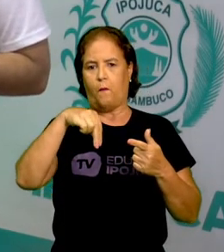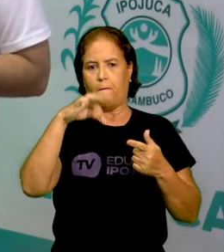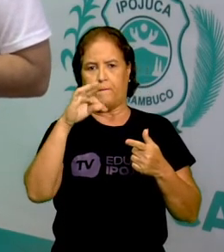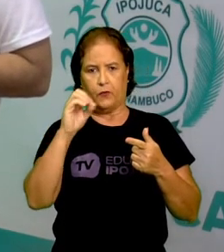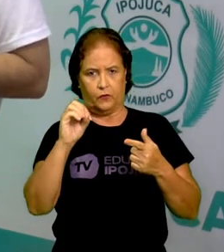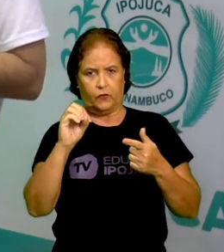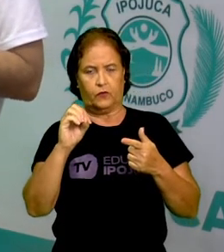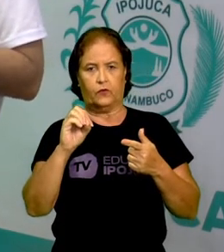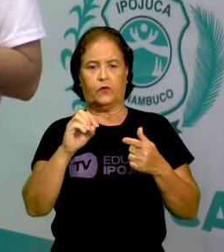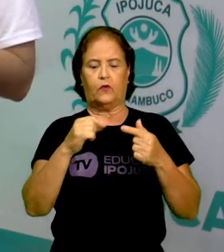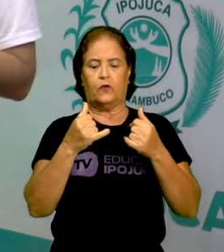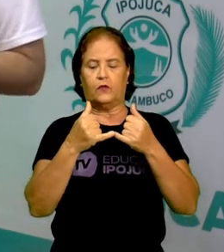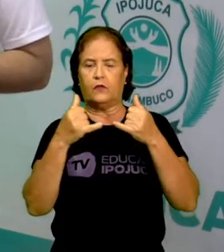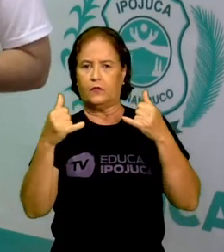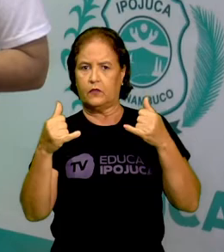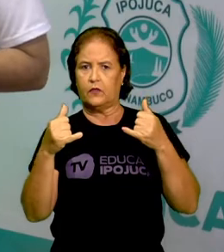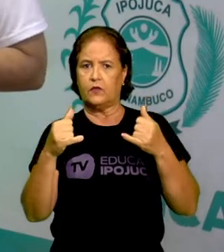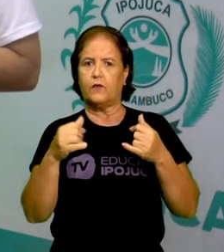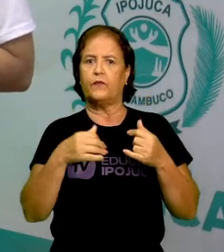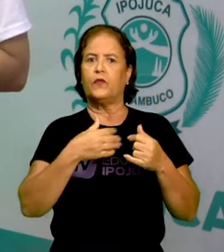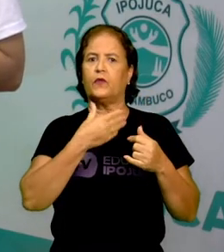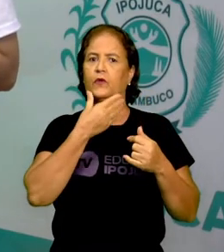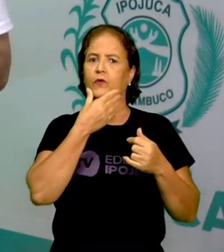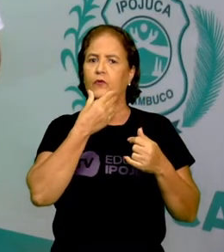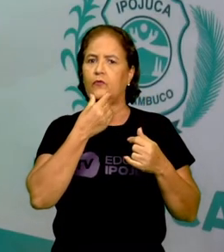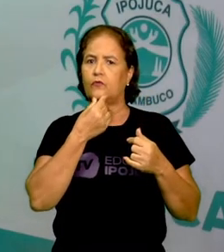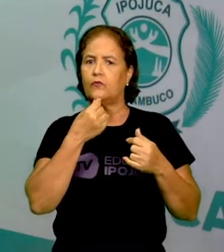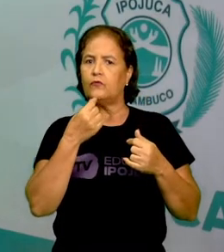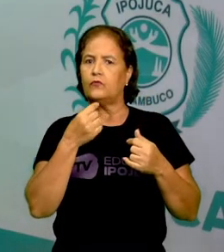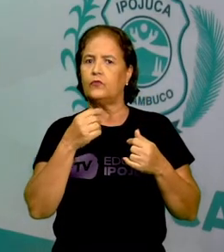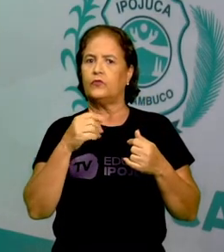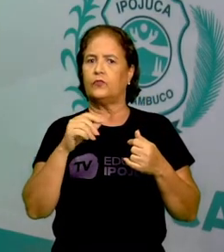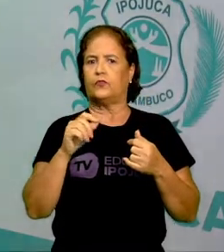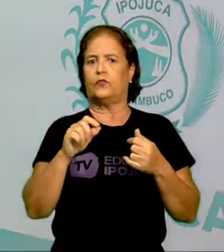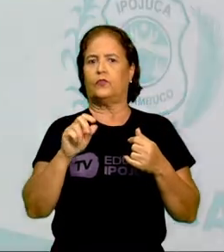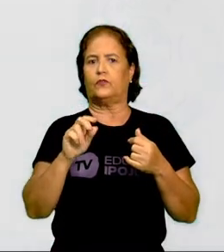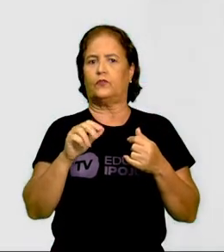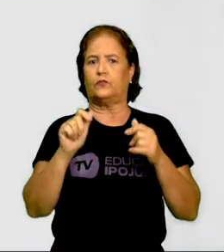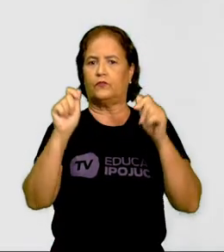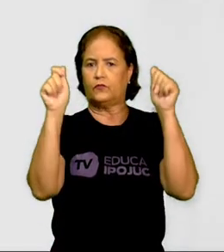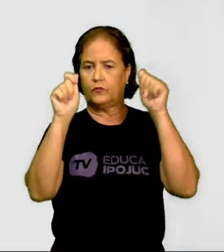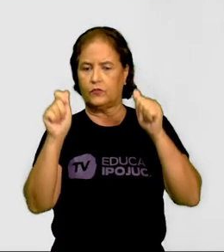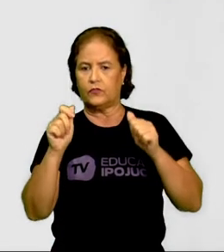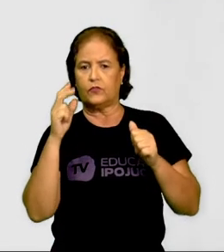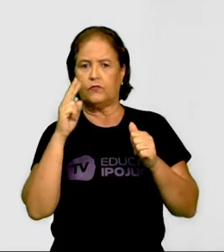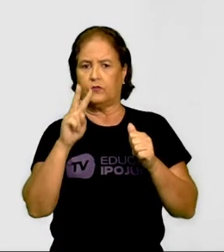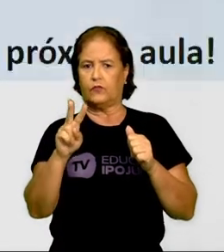visuais, eles também usam as formas para criar as suas obras.